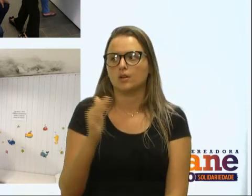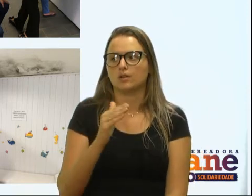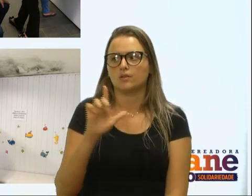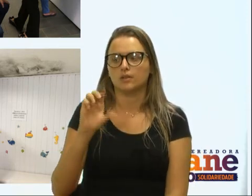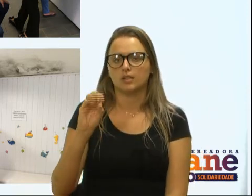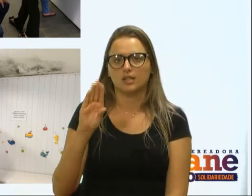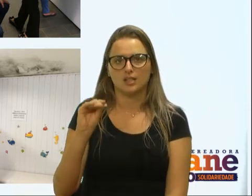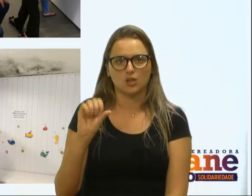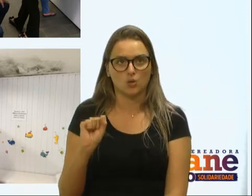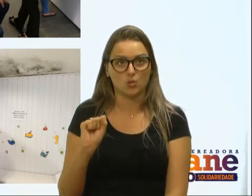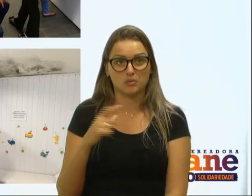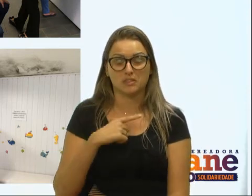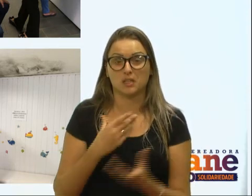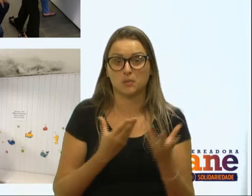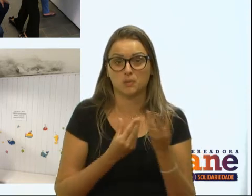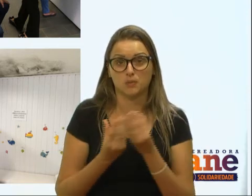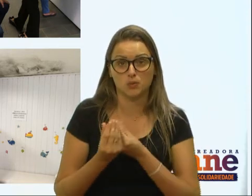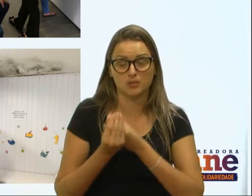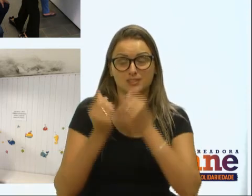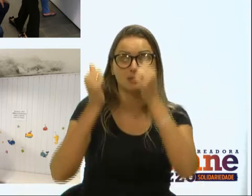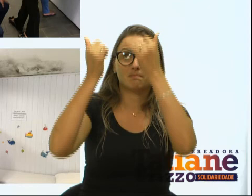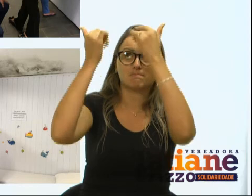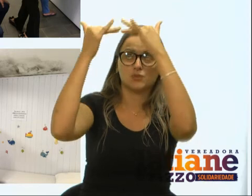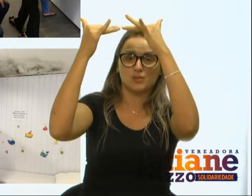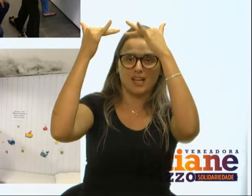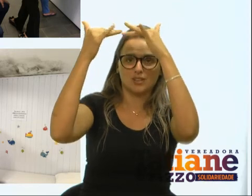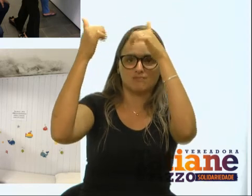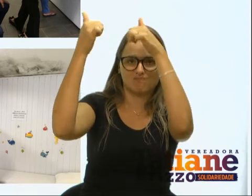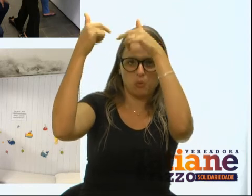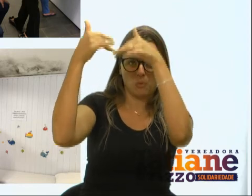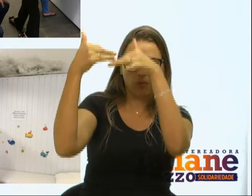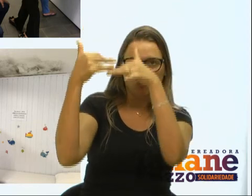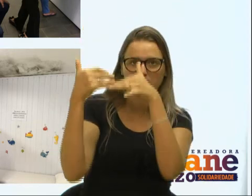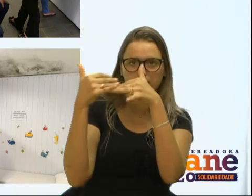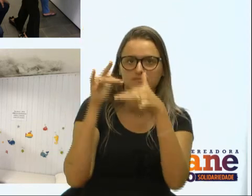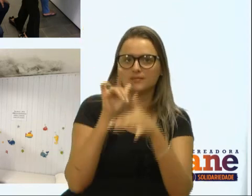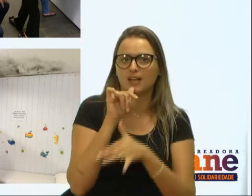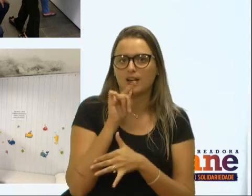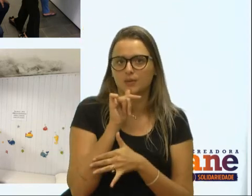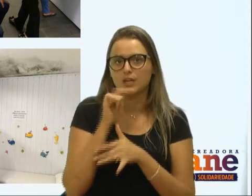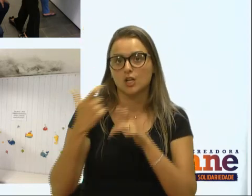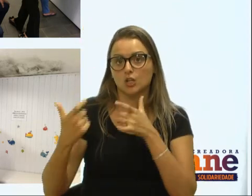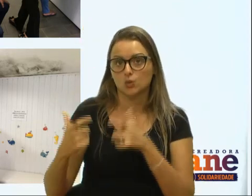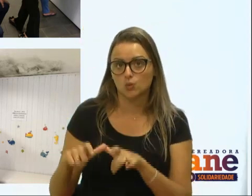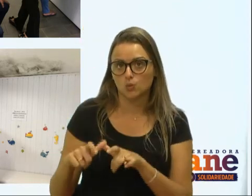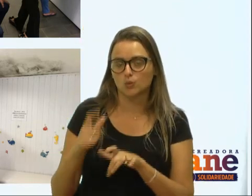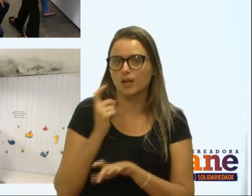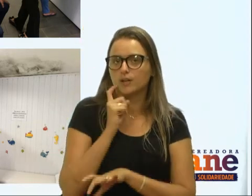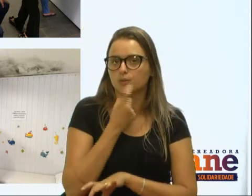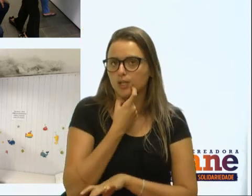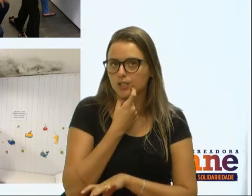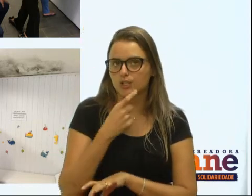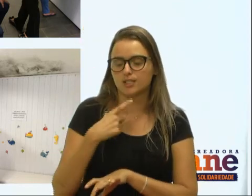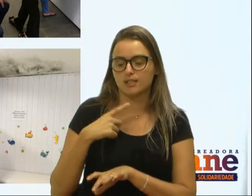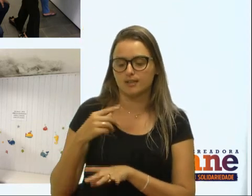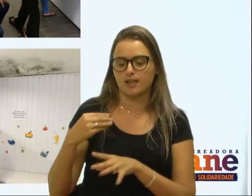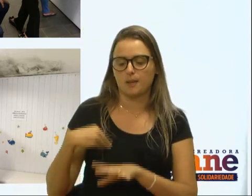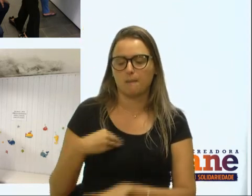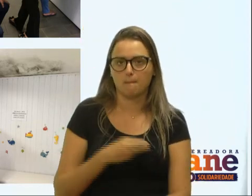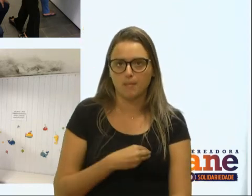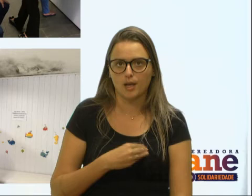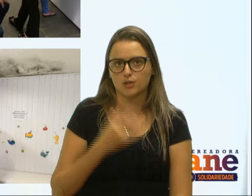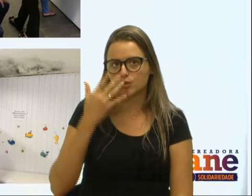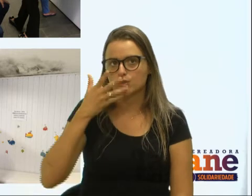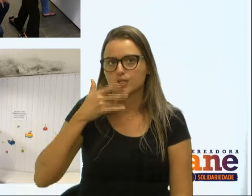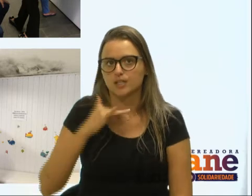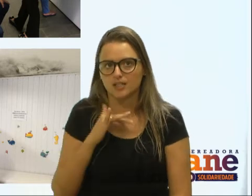infiltrações, morro em diversas salas. Então, na sala do dentista, do pediatra, isso nos preocupa bastante por